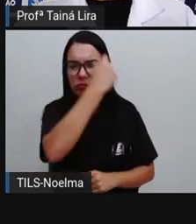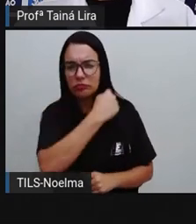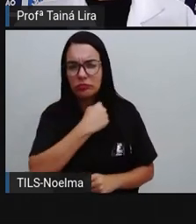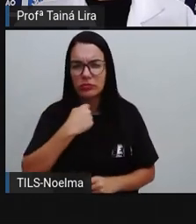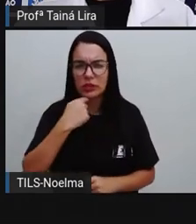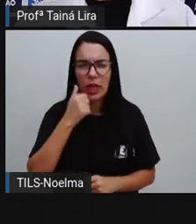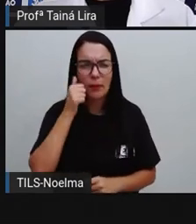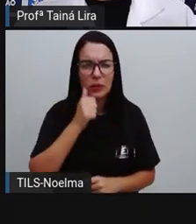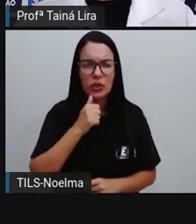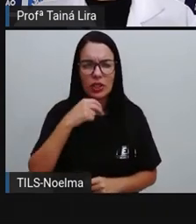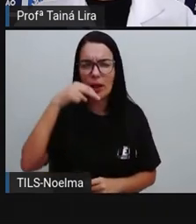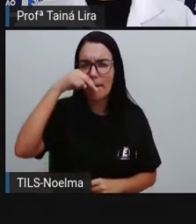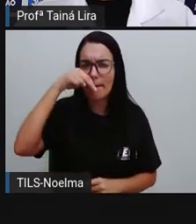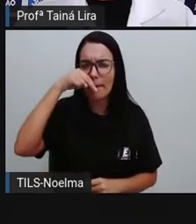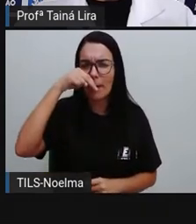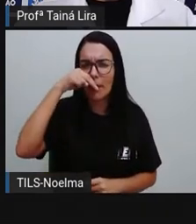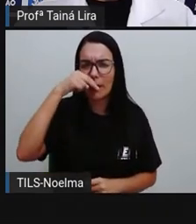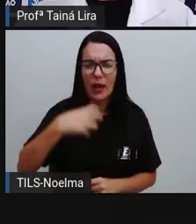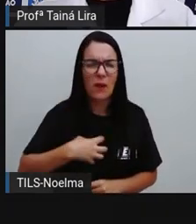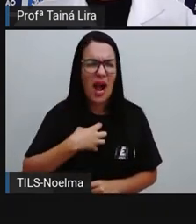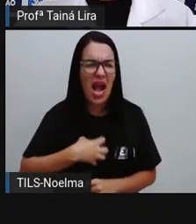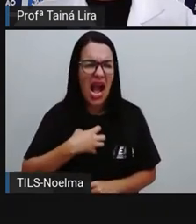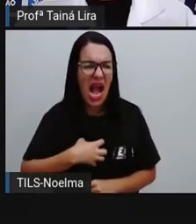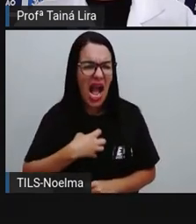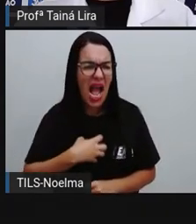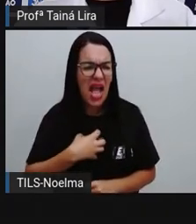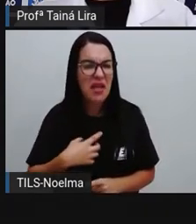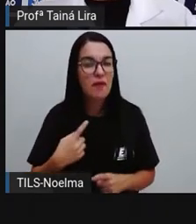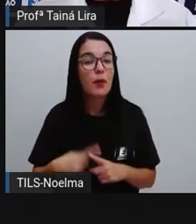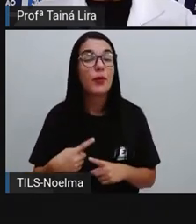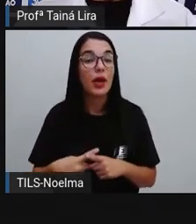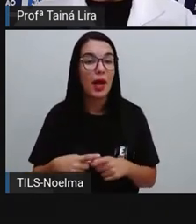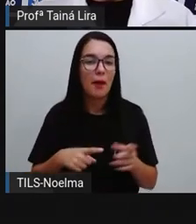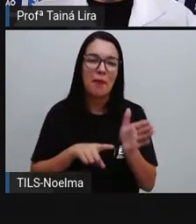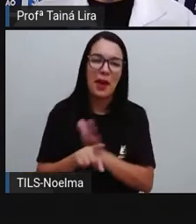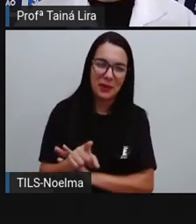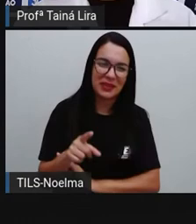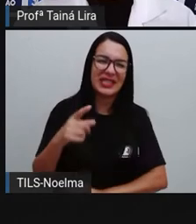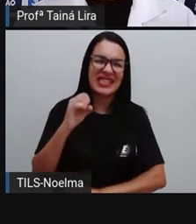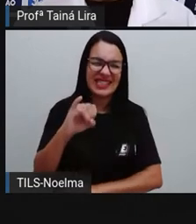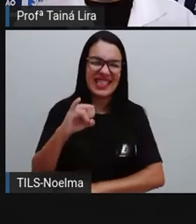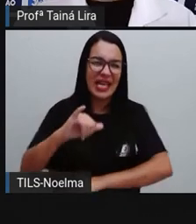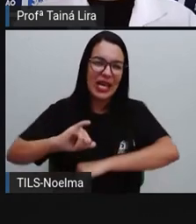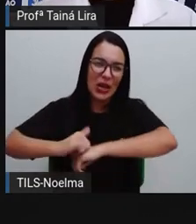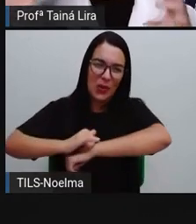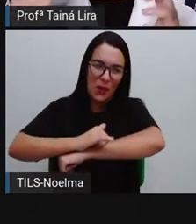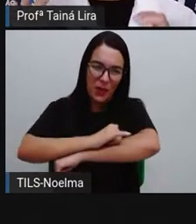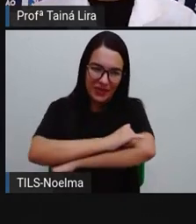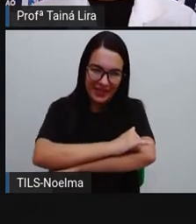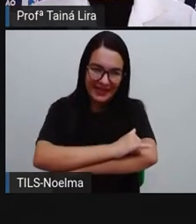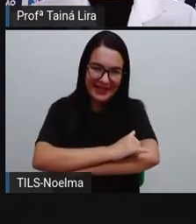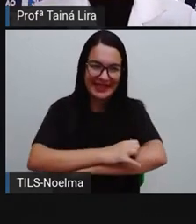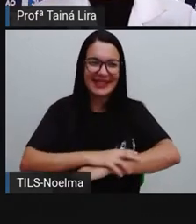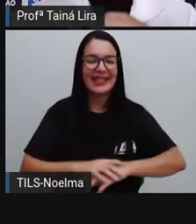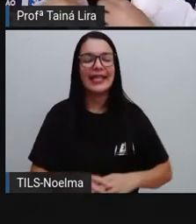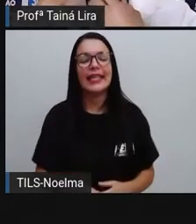Olha como Mônica tá com raiva aqui, por causa da pergunta de Denise. Lembra que a Pró falou que